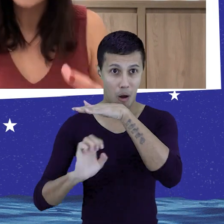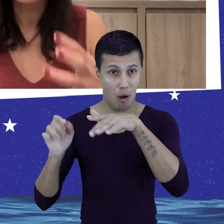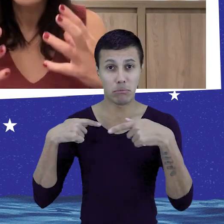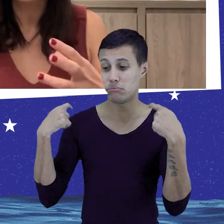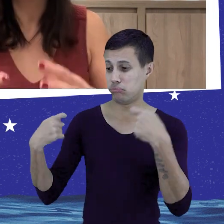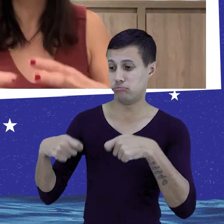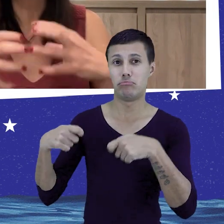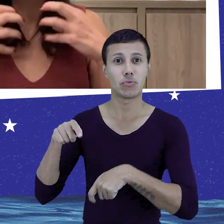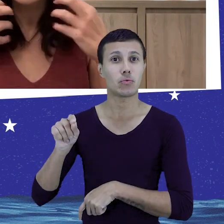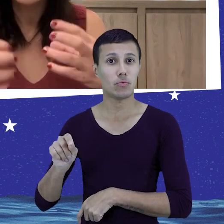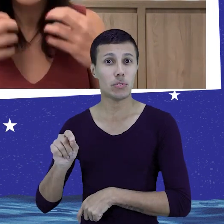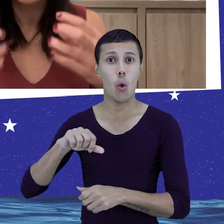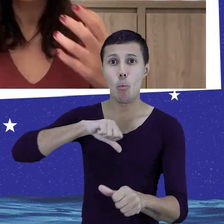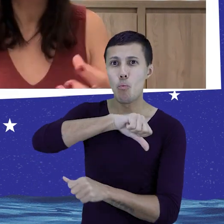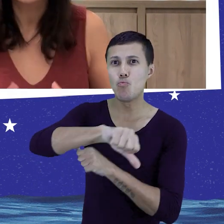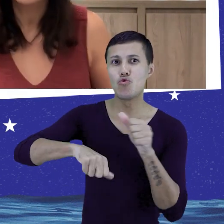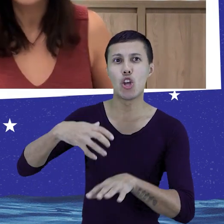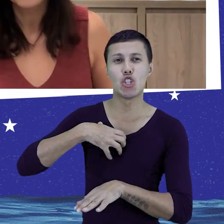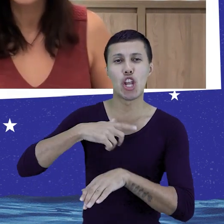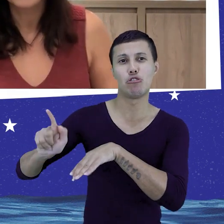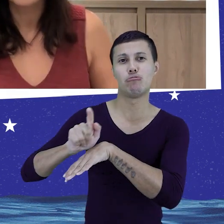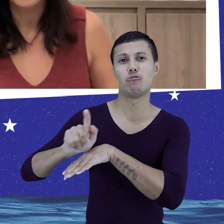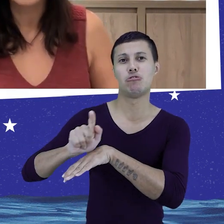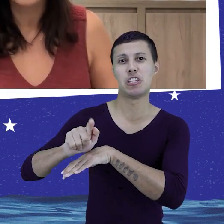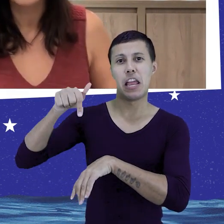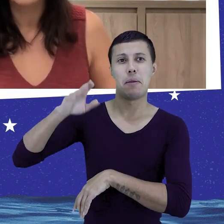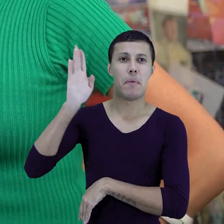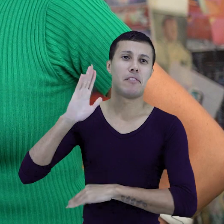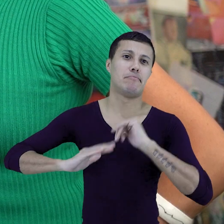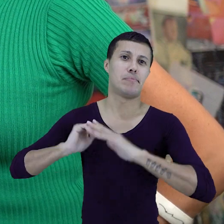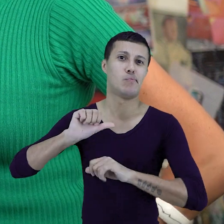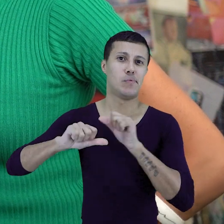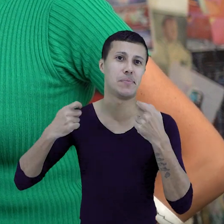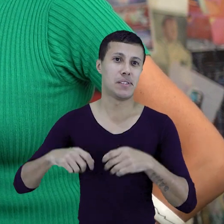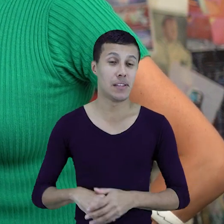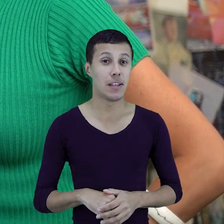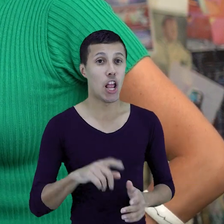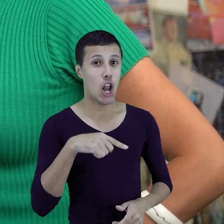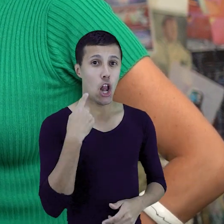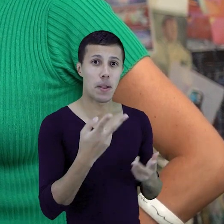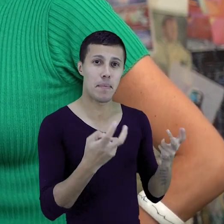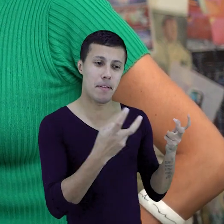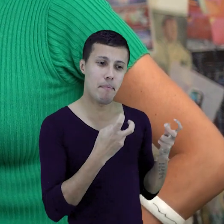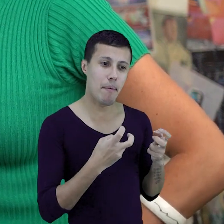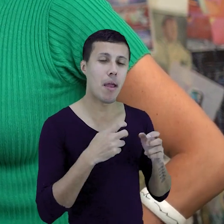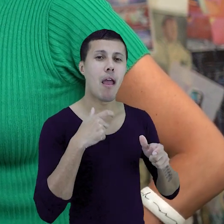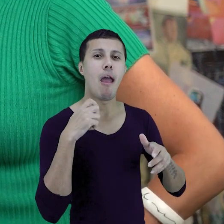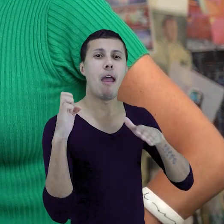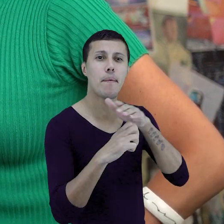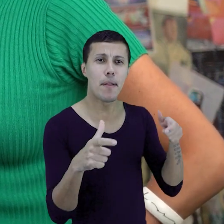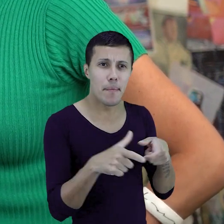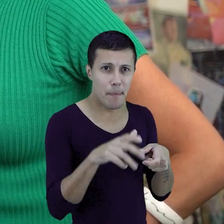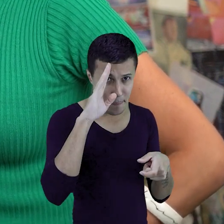precisam realmente de mudar essa forma de fazer gestão de pessoas no país. É que quando a gente vê as pequenas empresas,